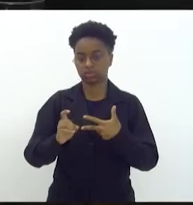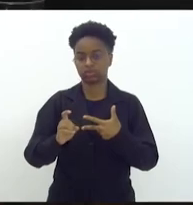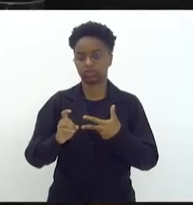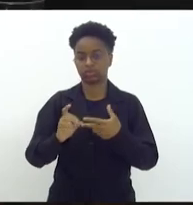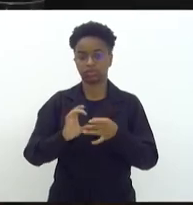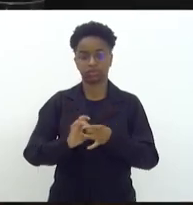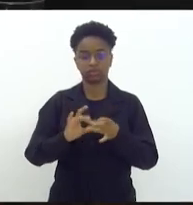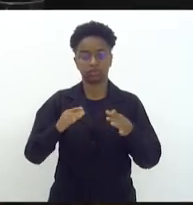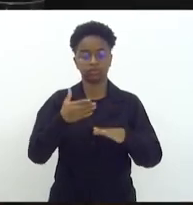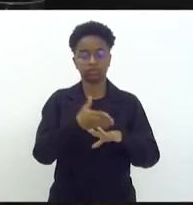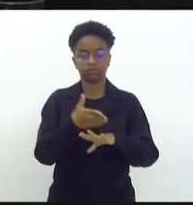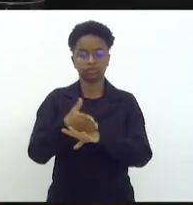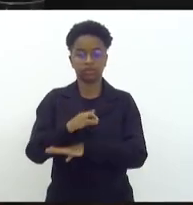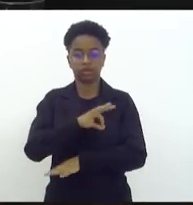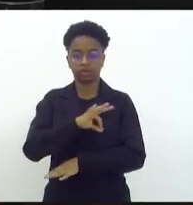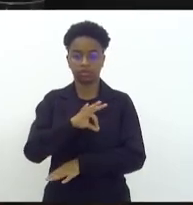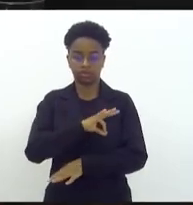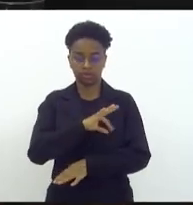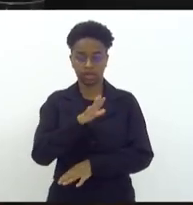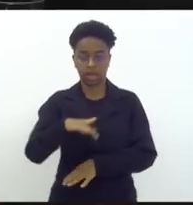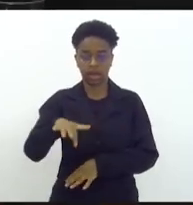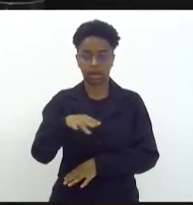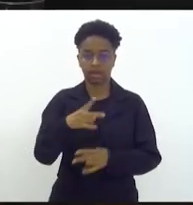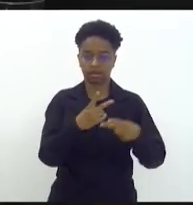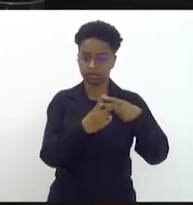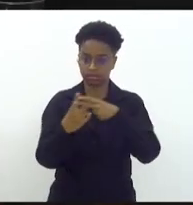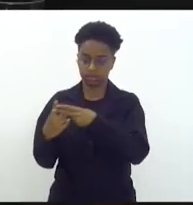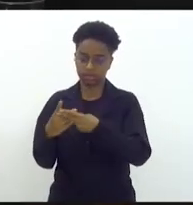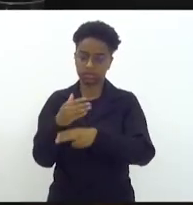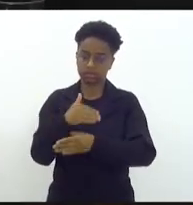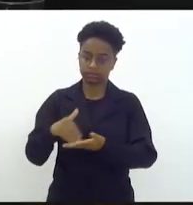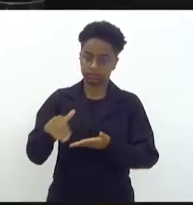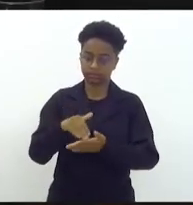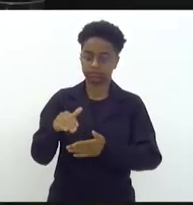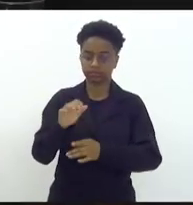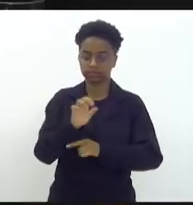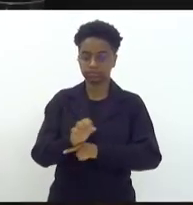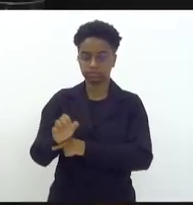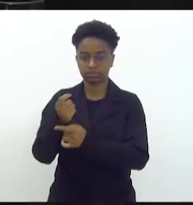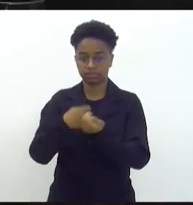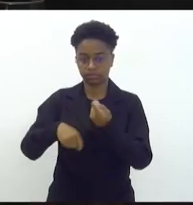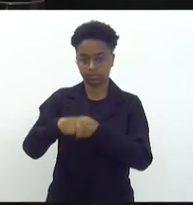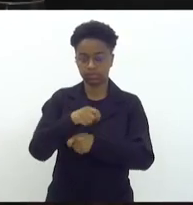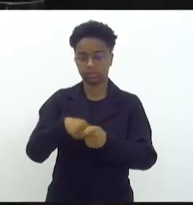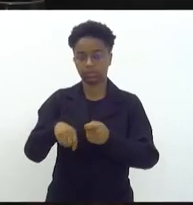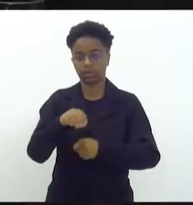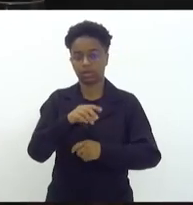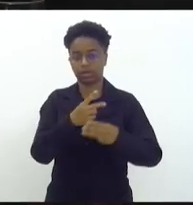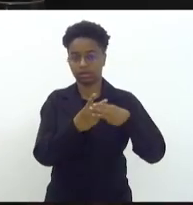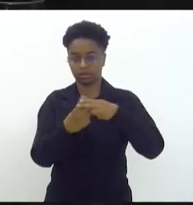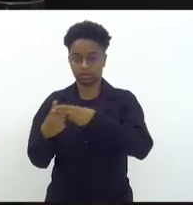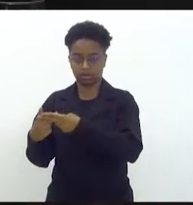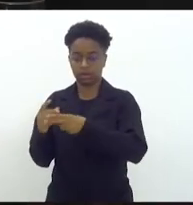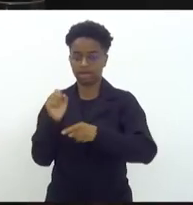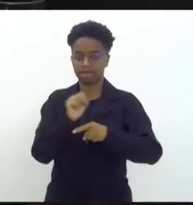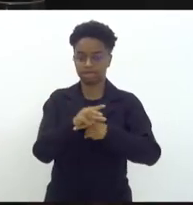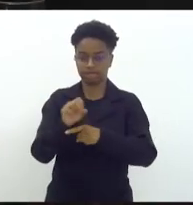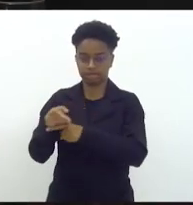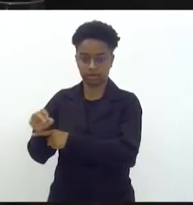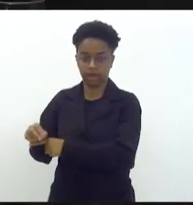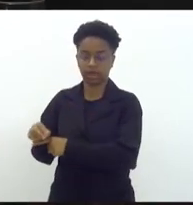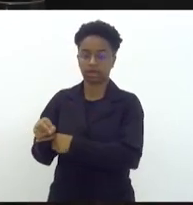permitir a participação dos policiais penais da Secretaria de Estado de Administração Penitenciária, SEAP, nas vagas remanescentes